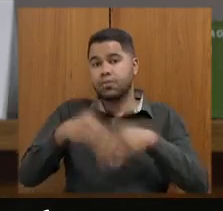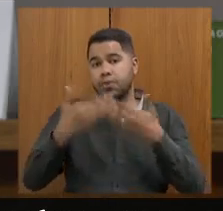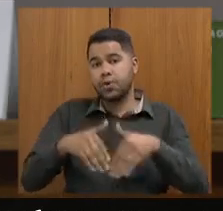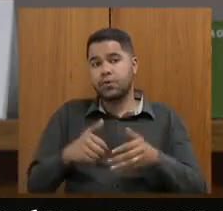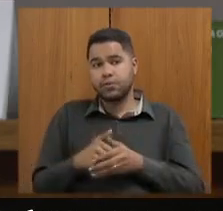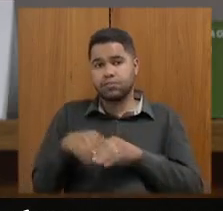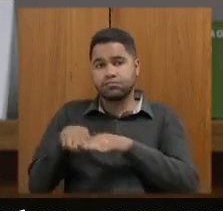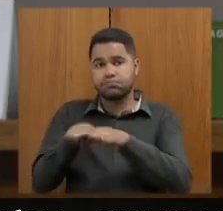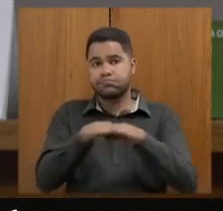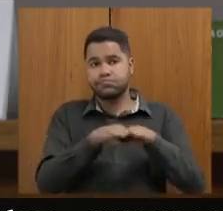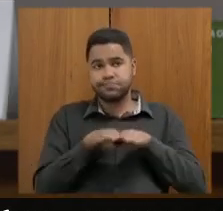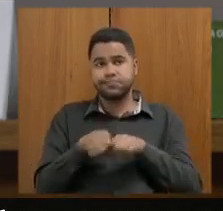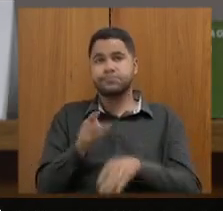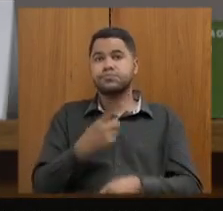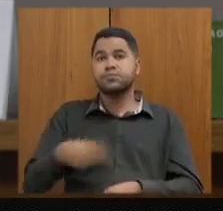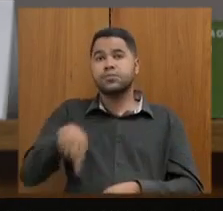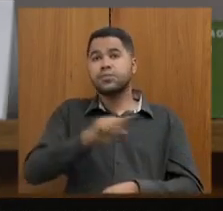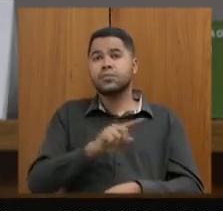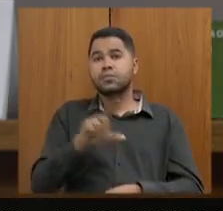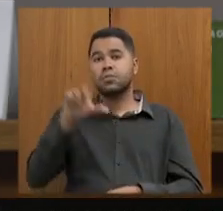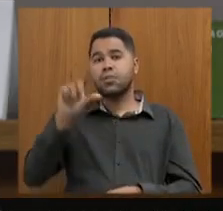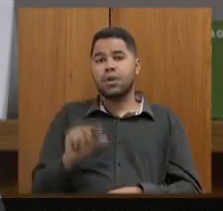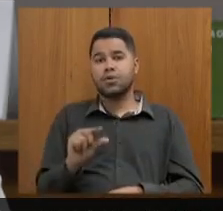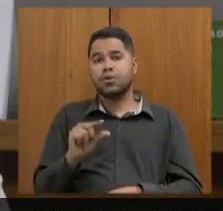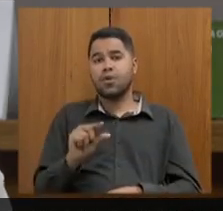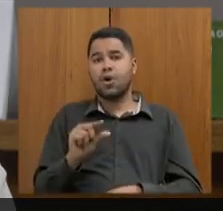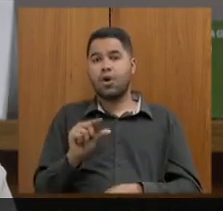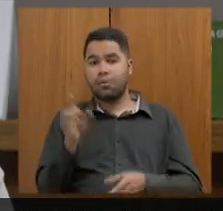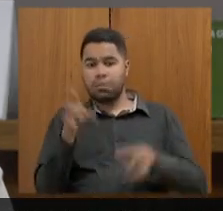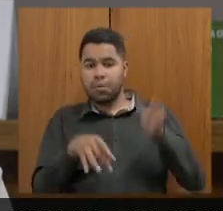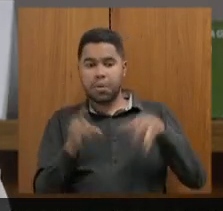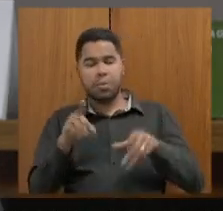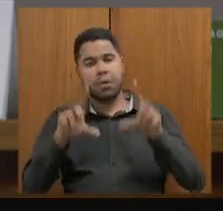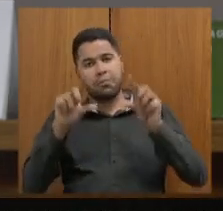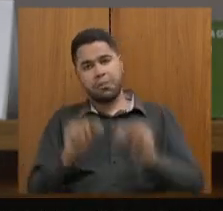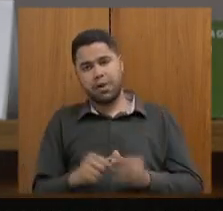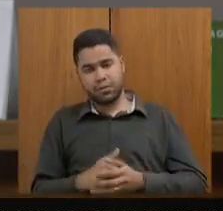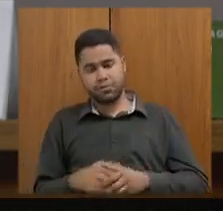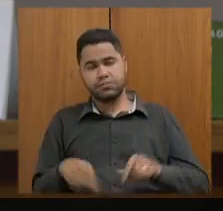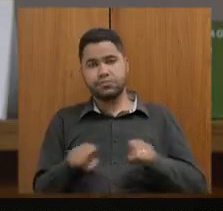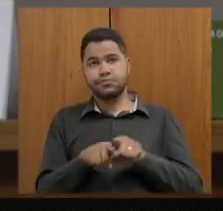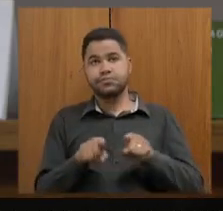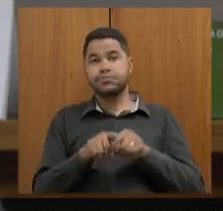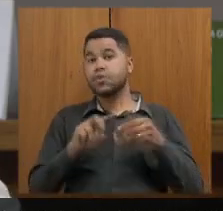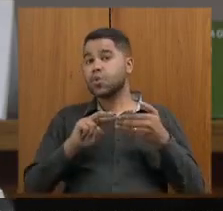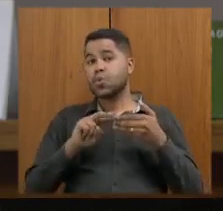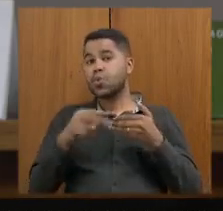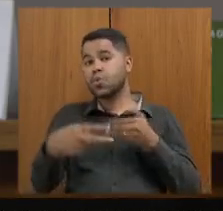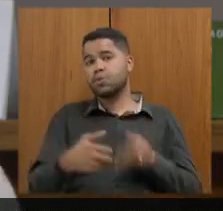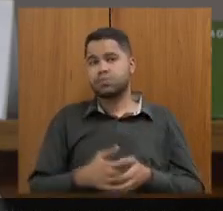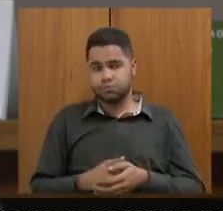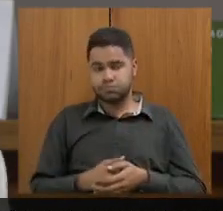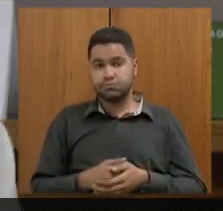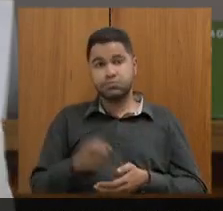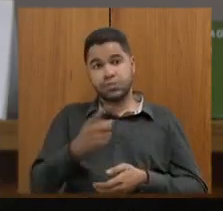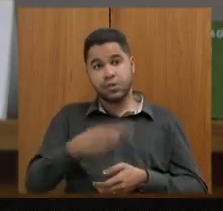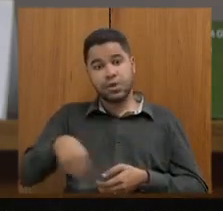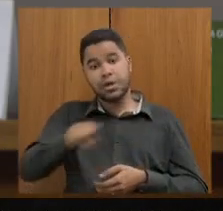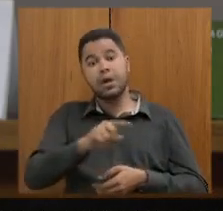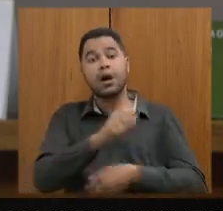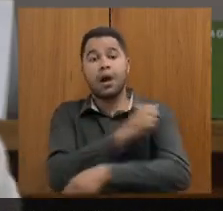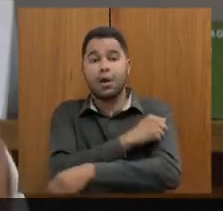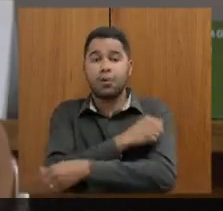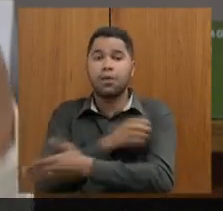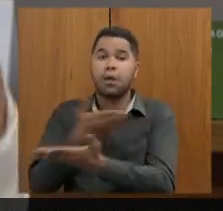isso quer dizer que a gente tem menor retenção de estudantes isso quer dizer consequentemente que estudantes passam de